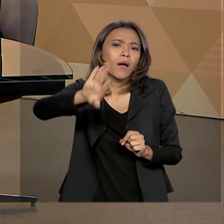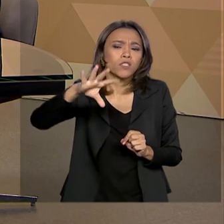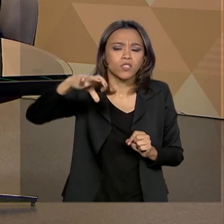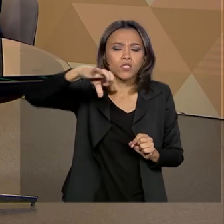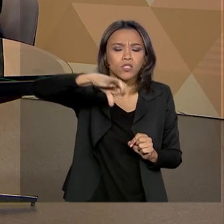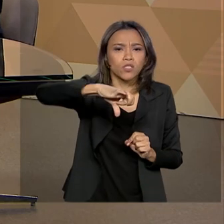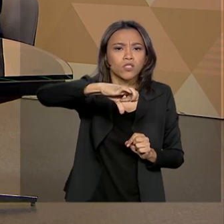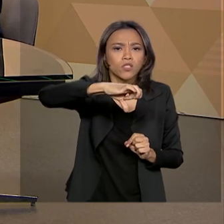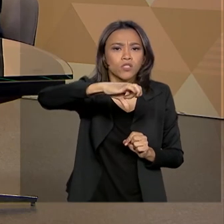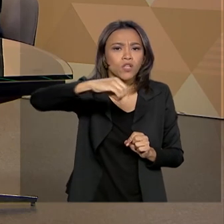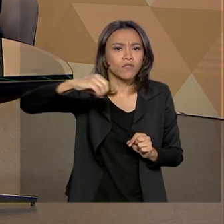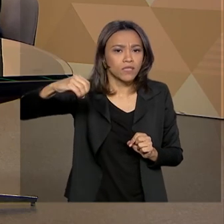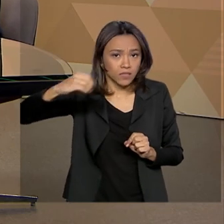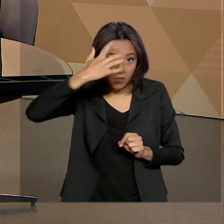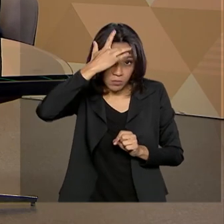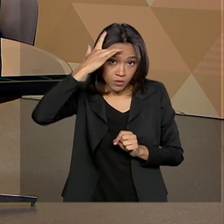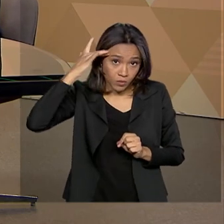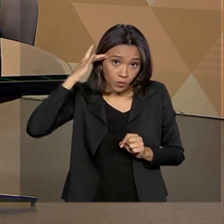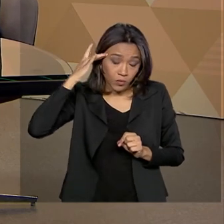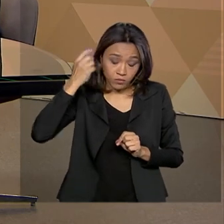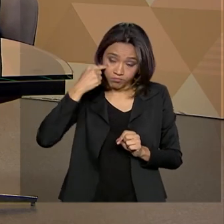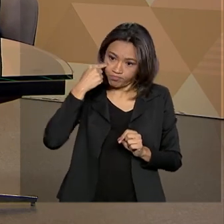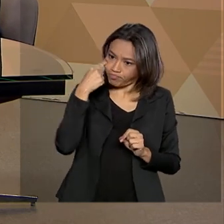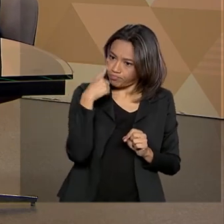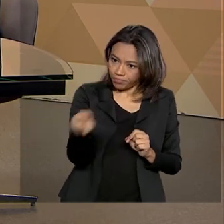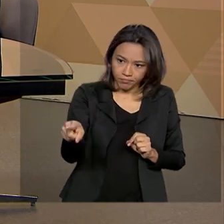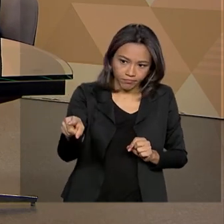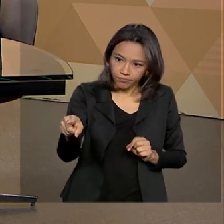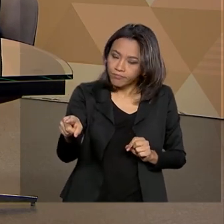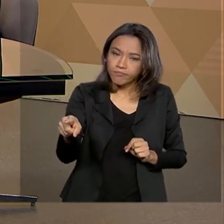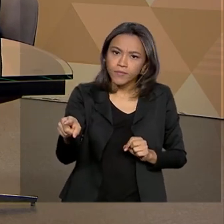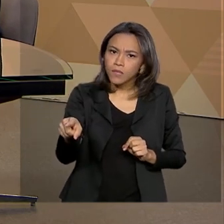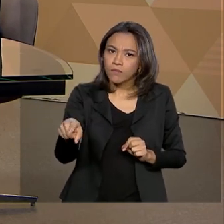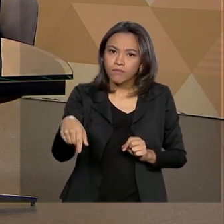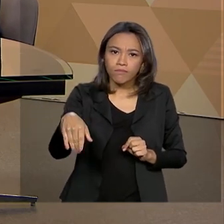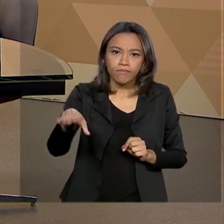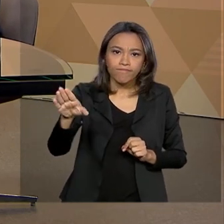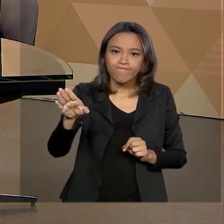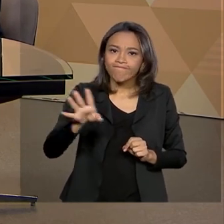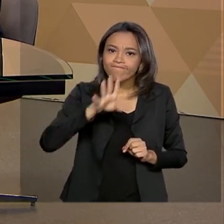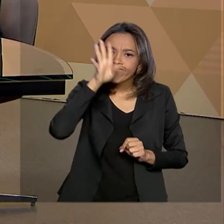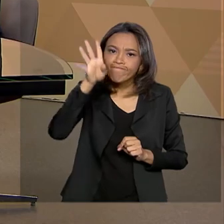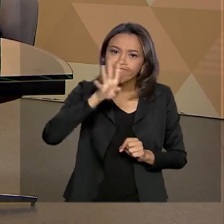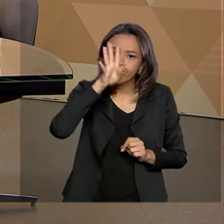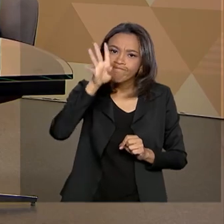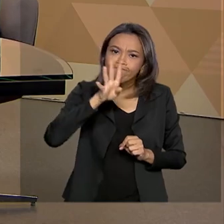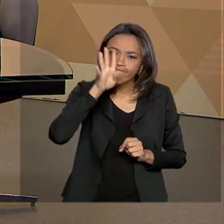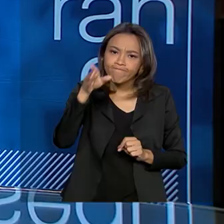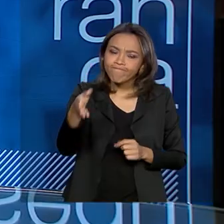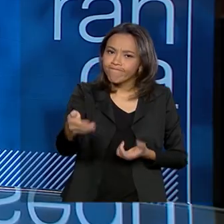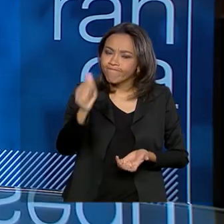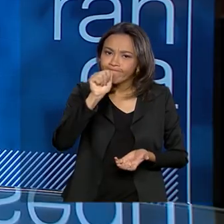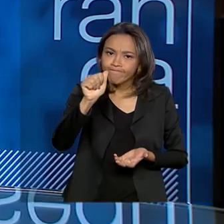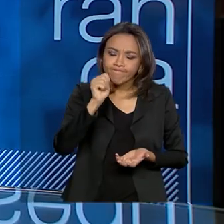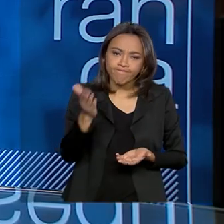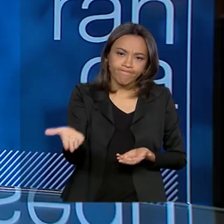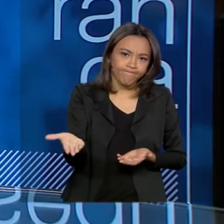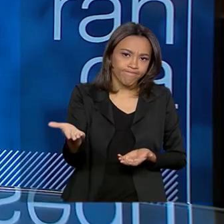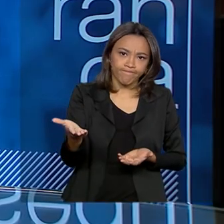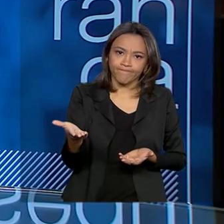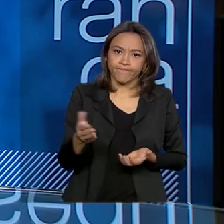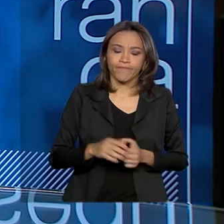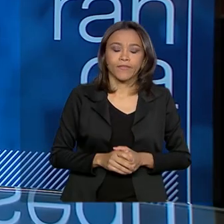pessoas foram flagradas para além dos limites. Aliás, no álcool que não se tem limite para dirigir.